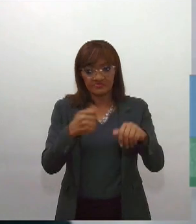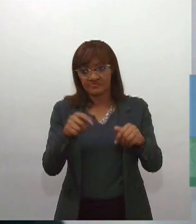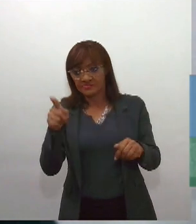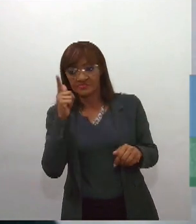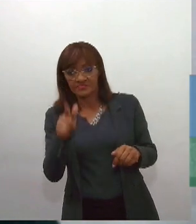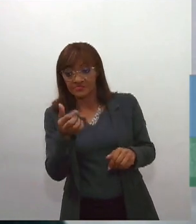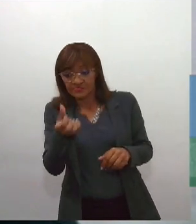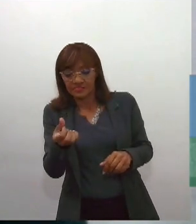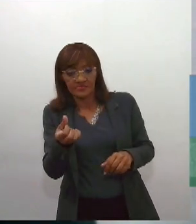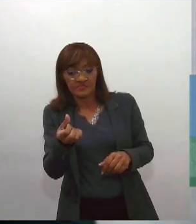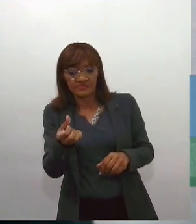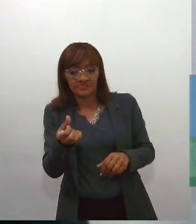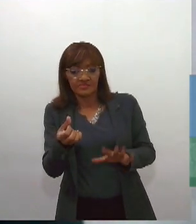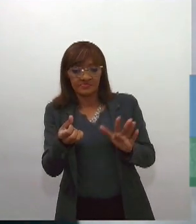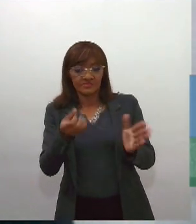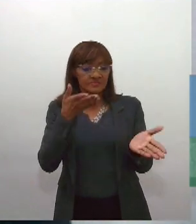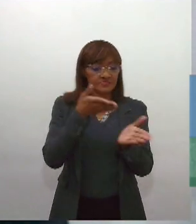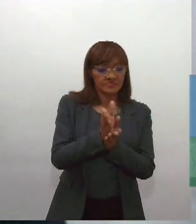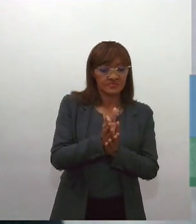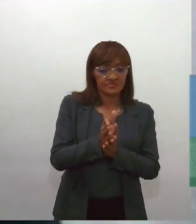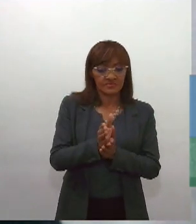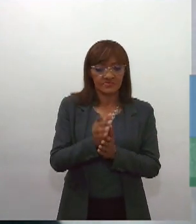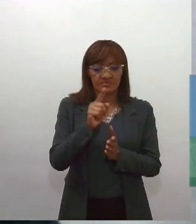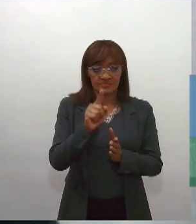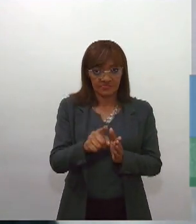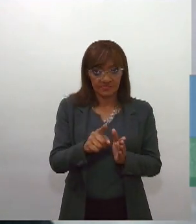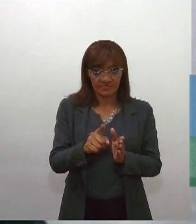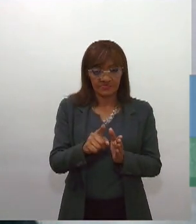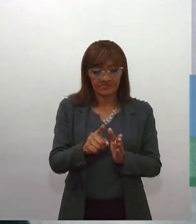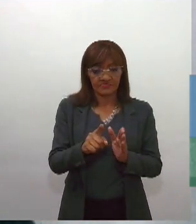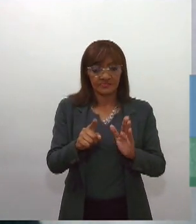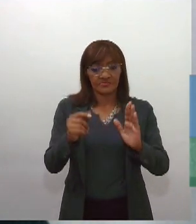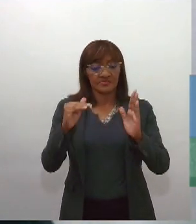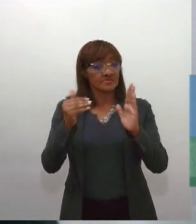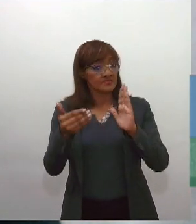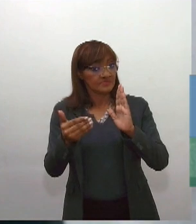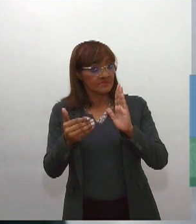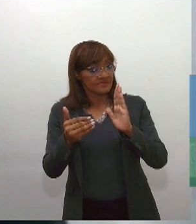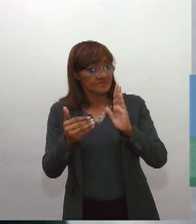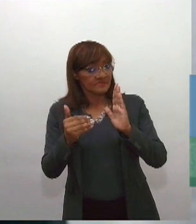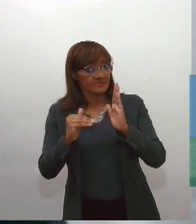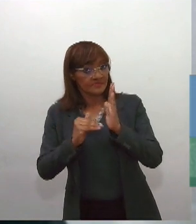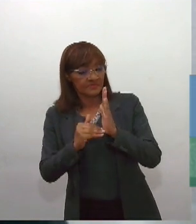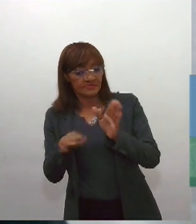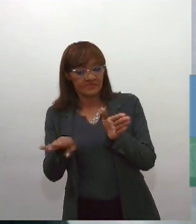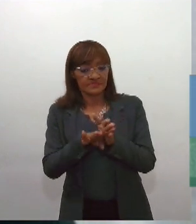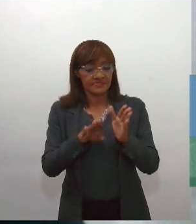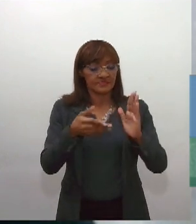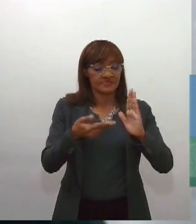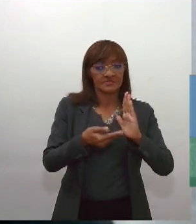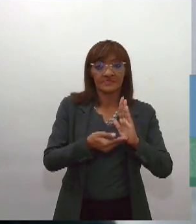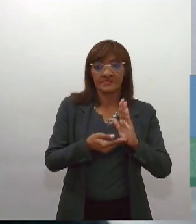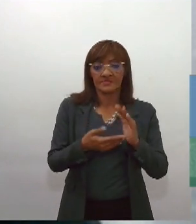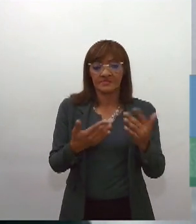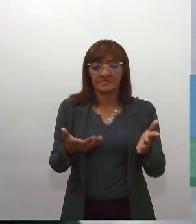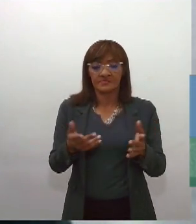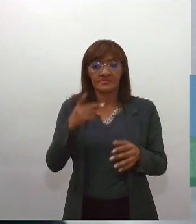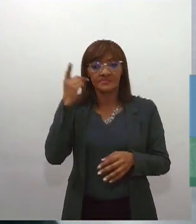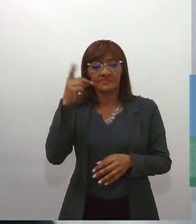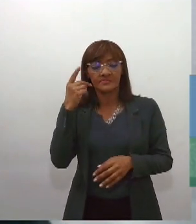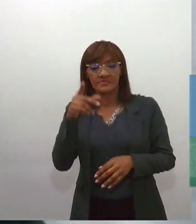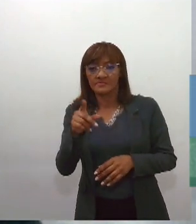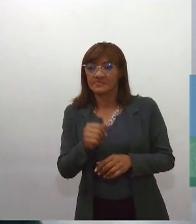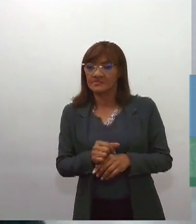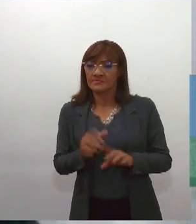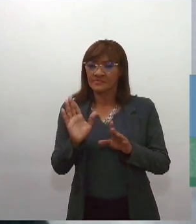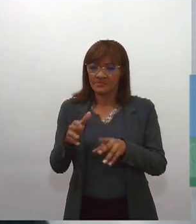Aprovado numa casa, vai para a casa seguinte, foi para a Câmara de Deputados, o é interessante observar e aí para acompanhar, é